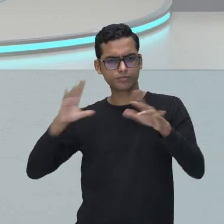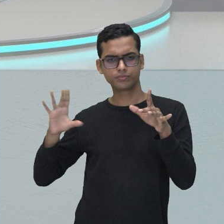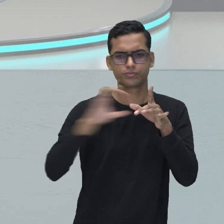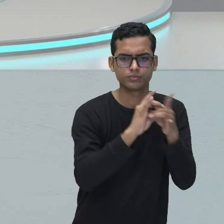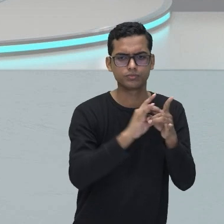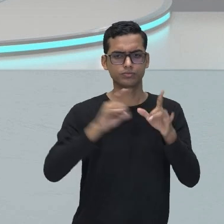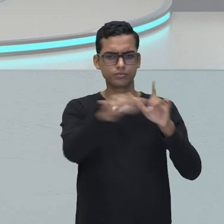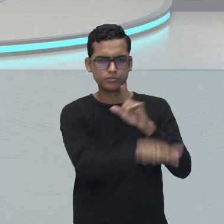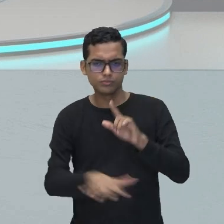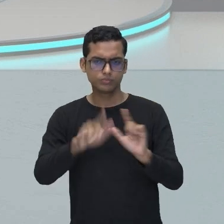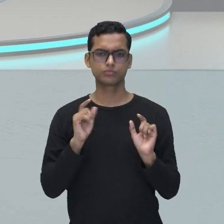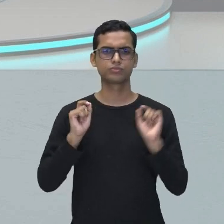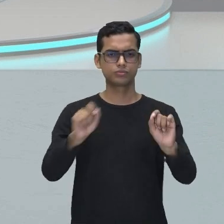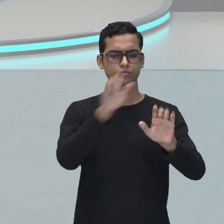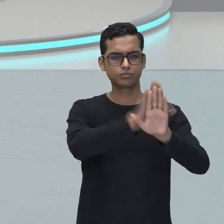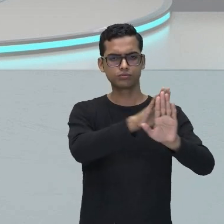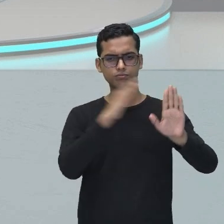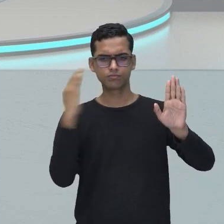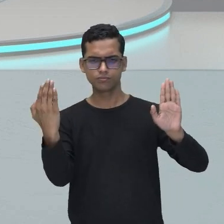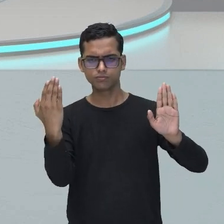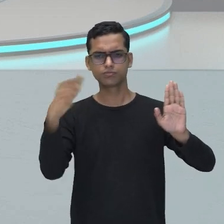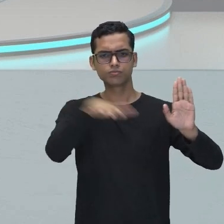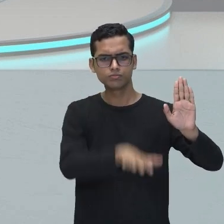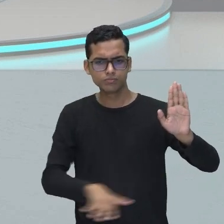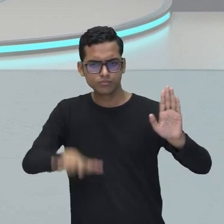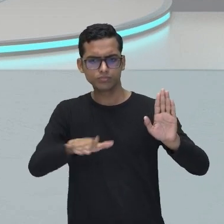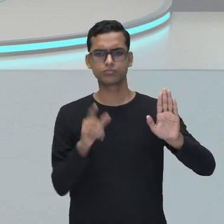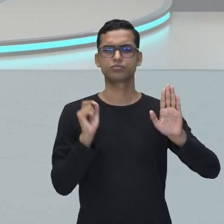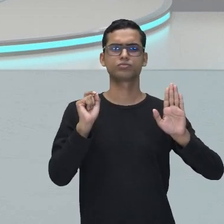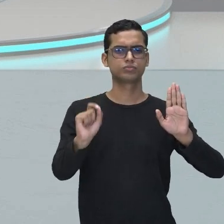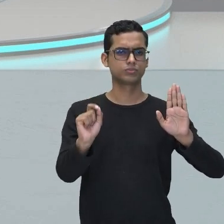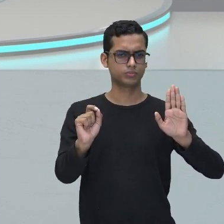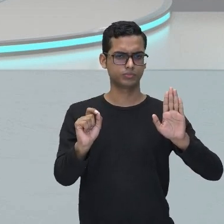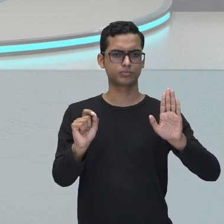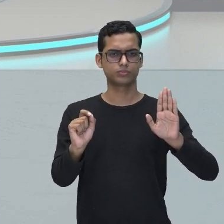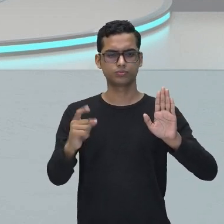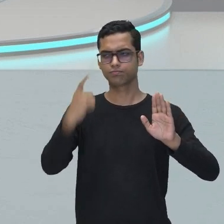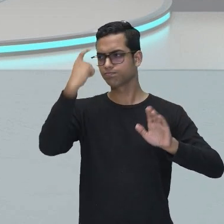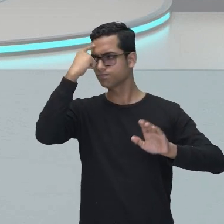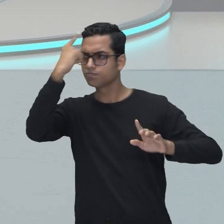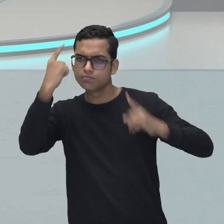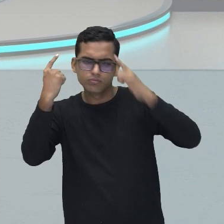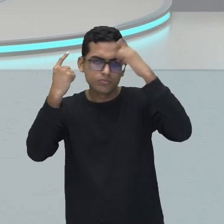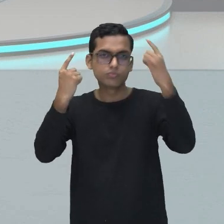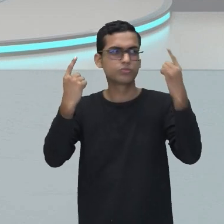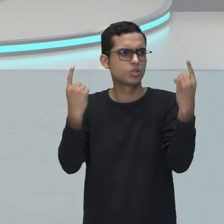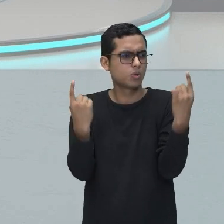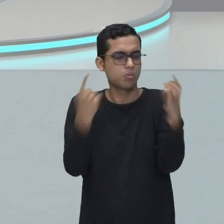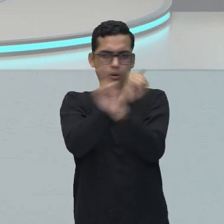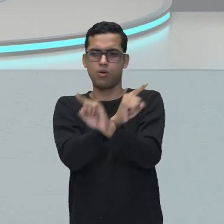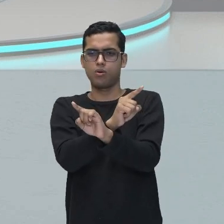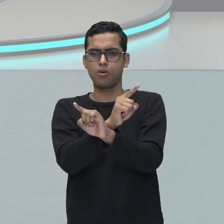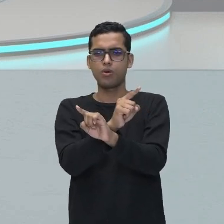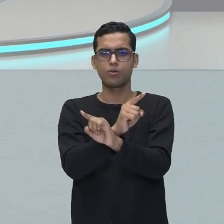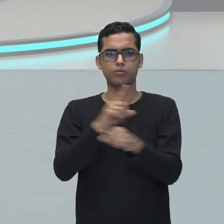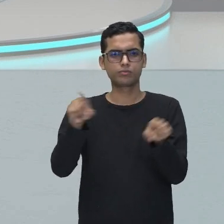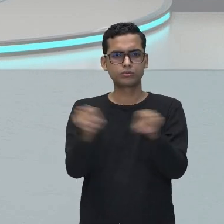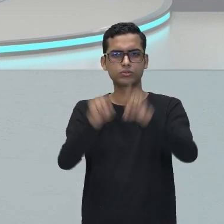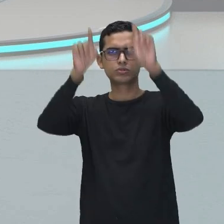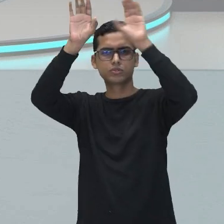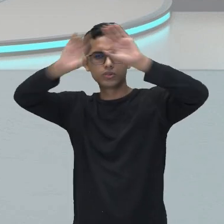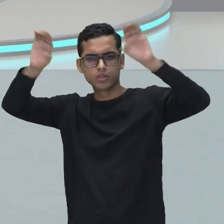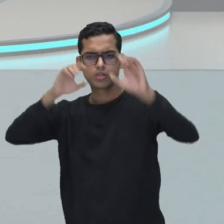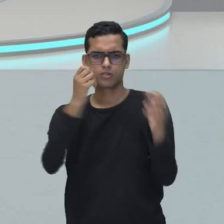envolvida com a questão das ideias contraditórias, né? Céu, inferno,